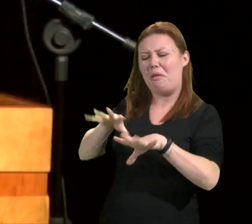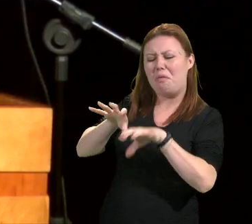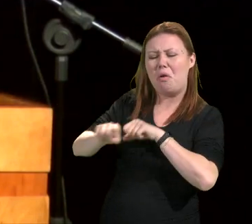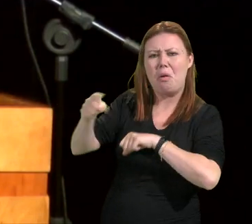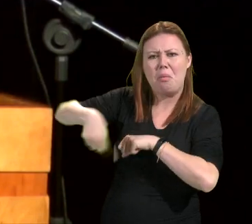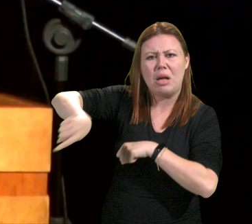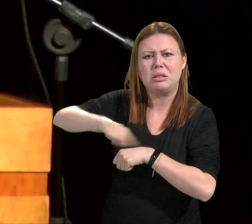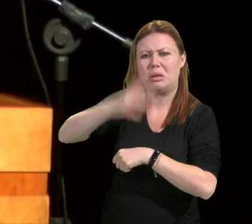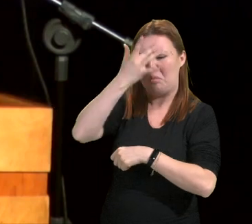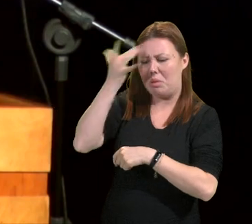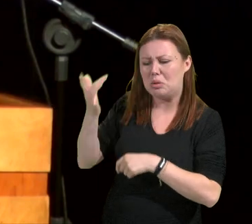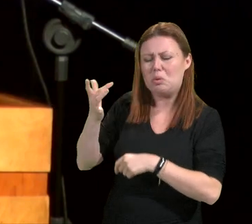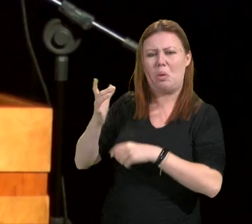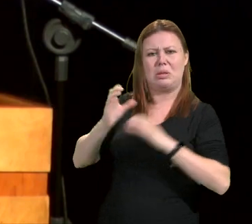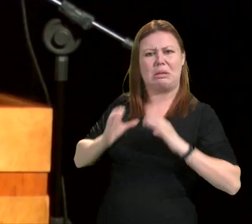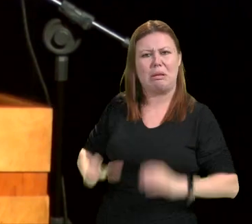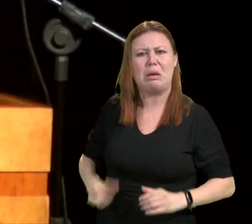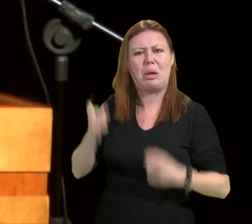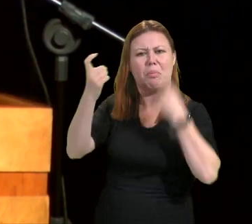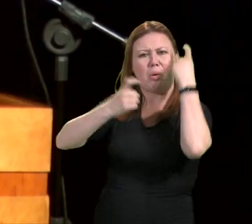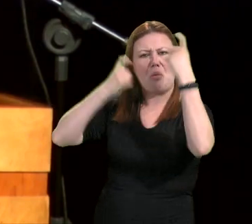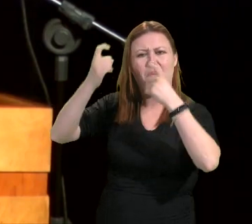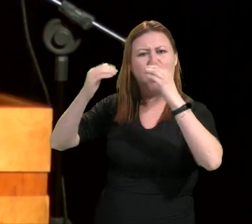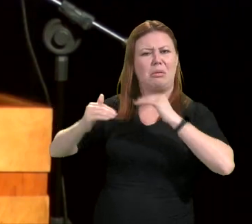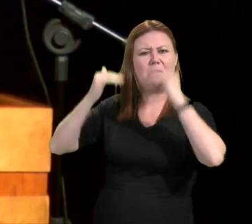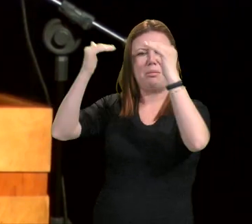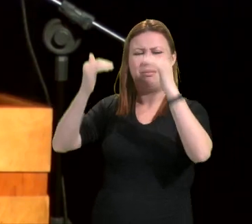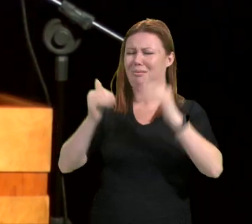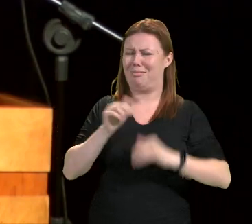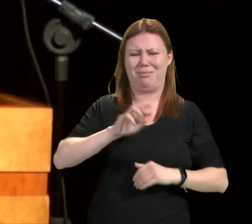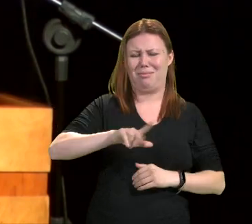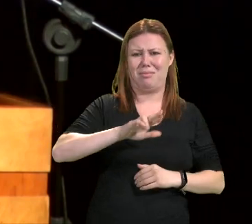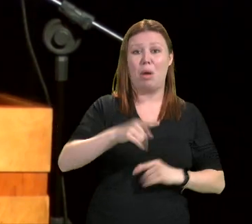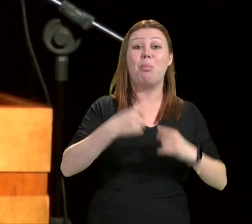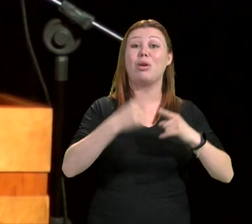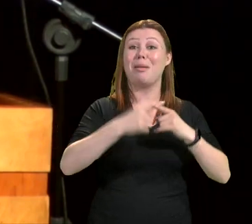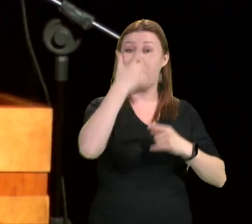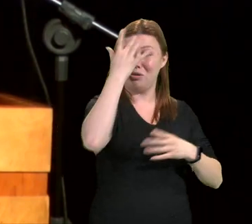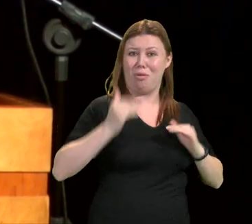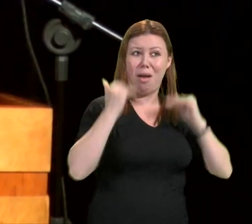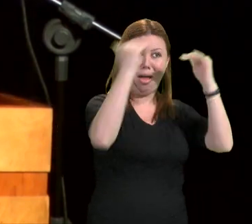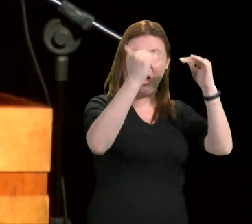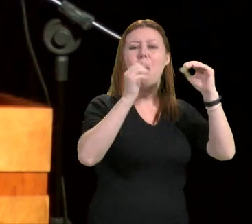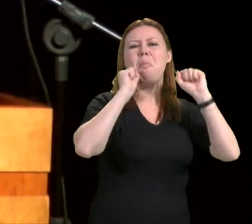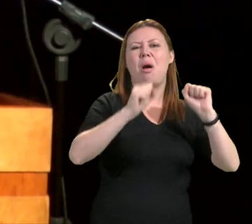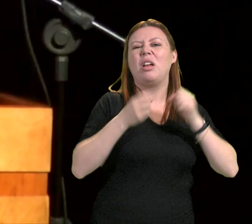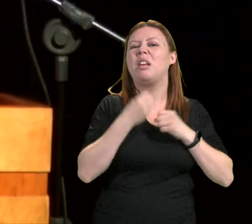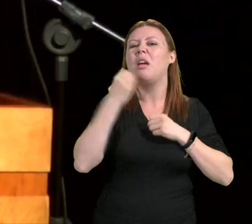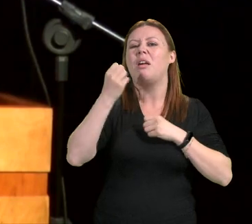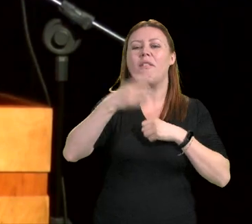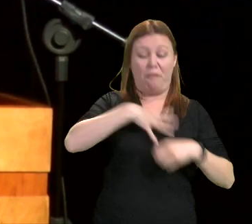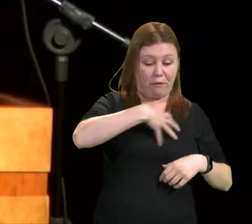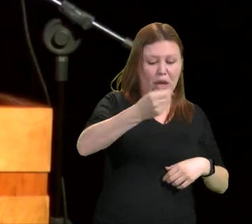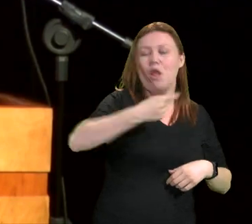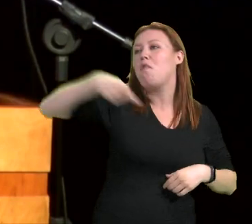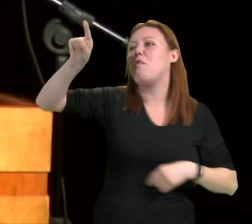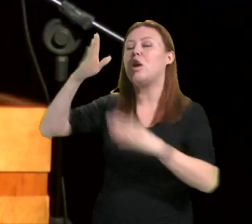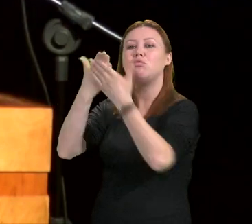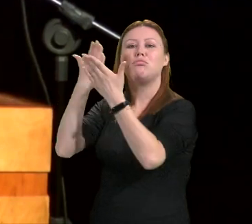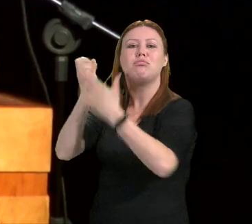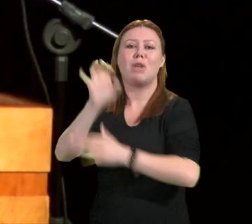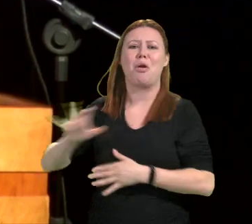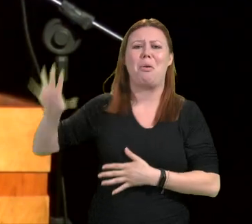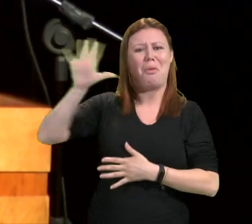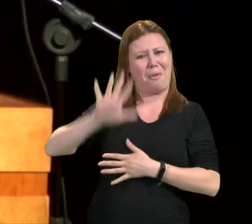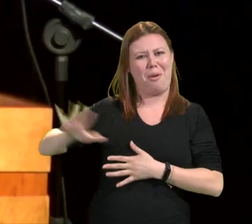das universidades, porque as elites podiam mandar seus filhos estudar na Europa. E, portanto, não precisávamos nos preocupar